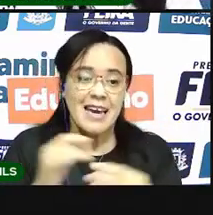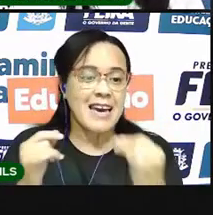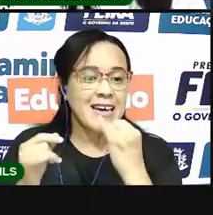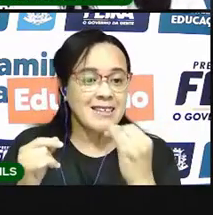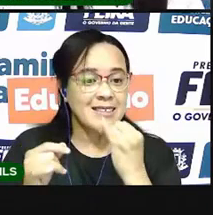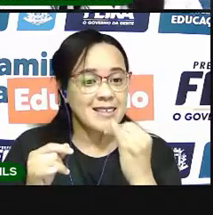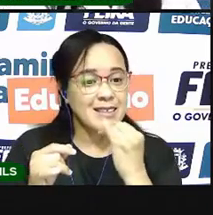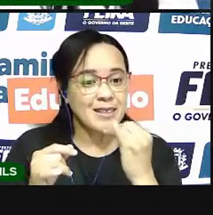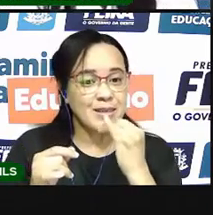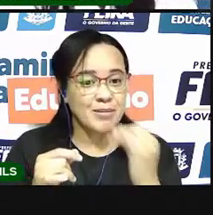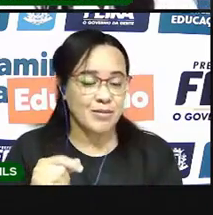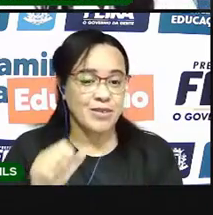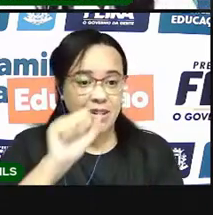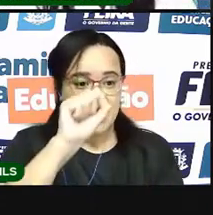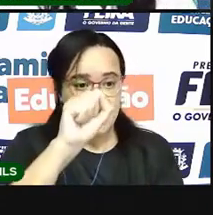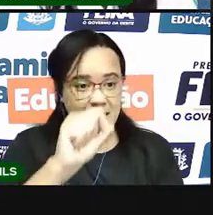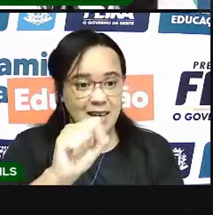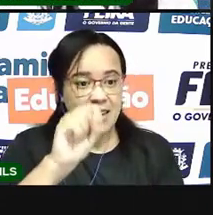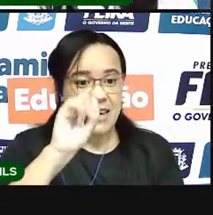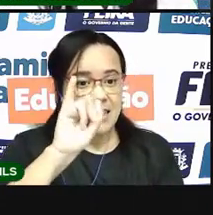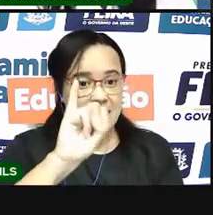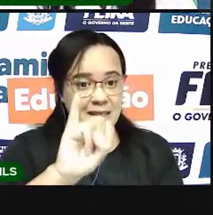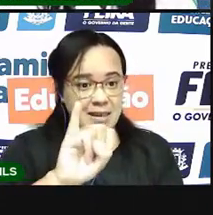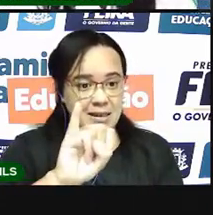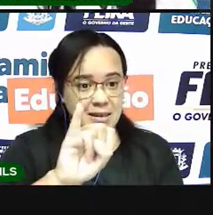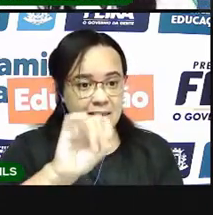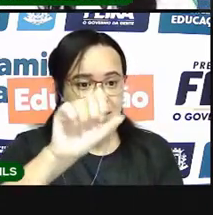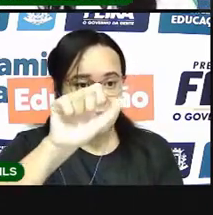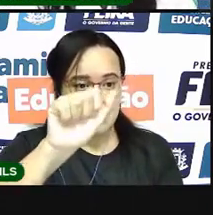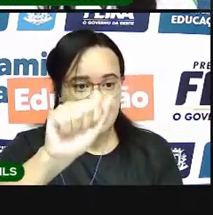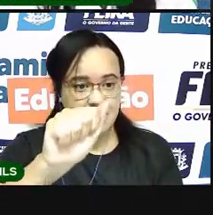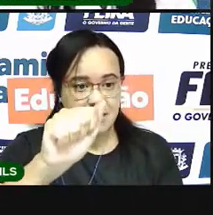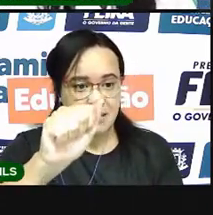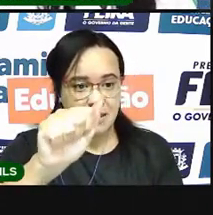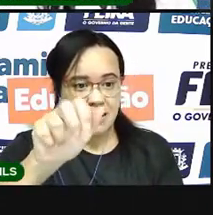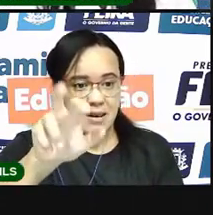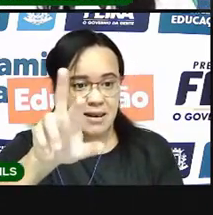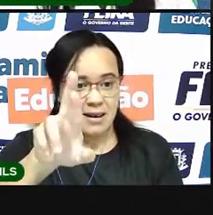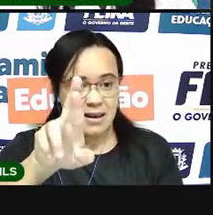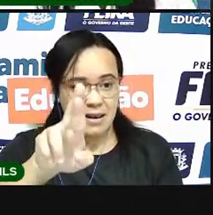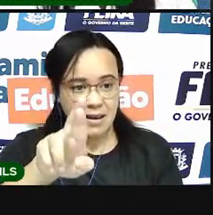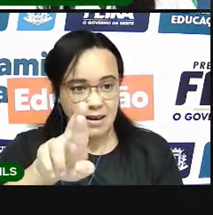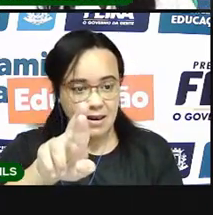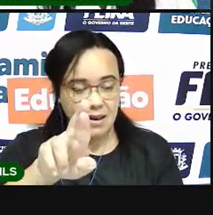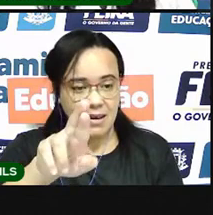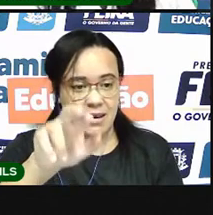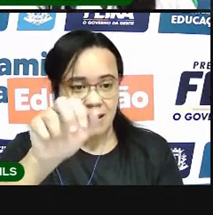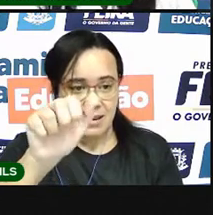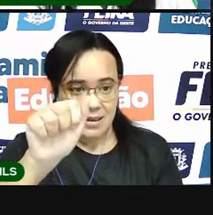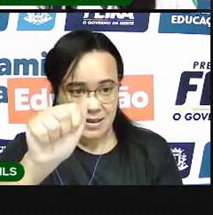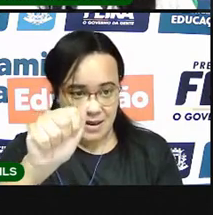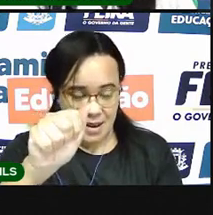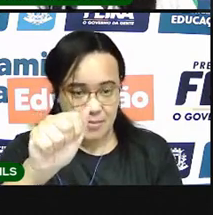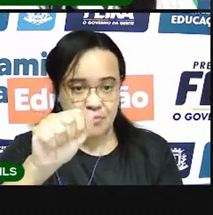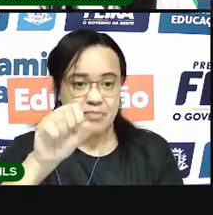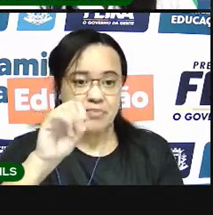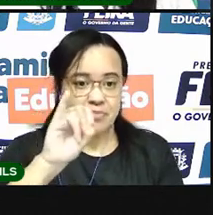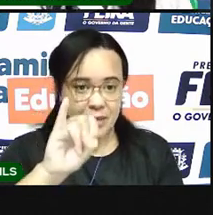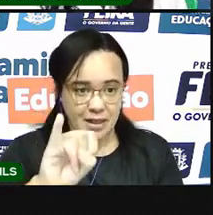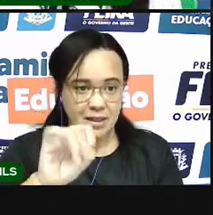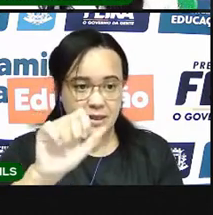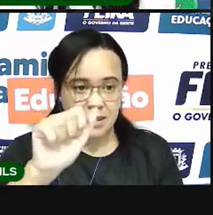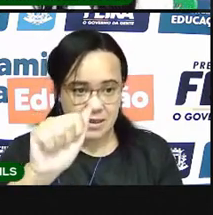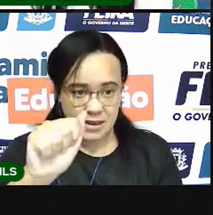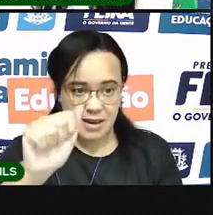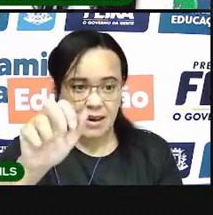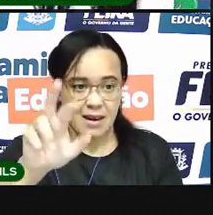Iara. Olha como a gente escreve Iara. Primeira letra I, ó. I-A-R